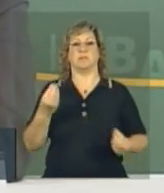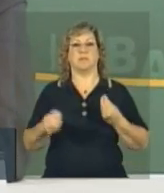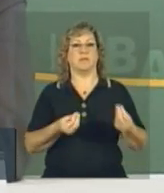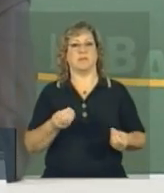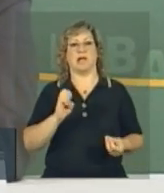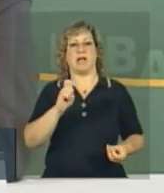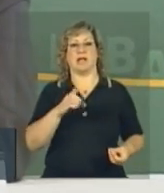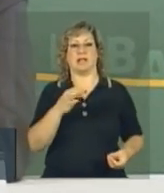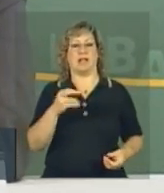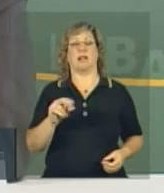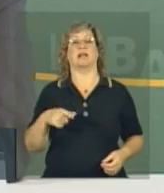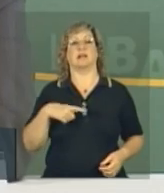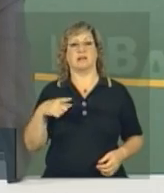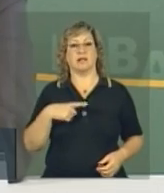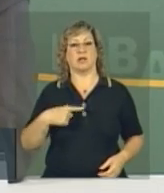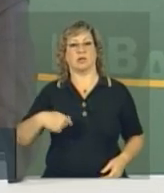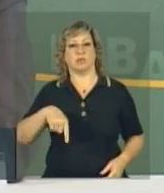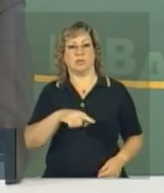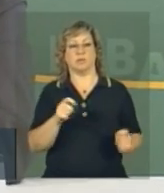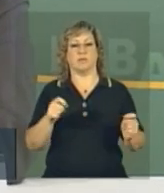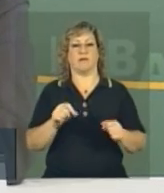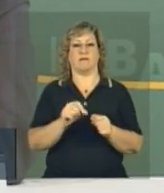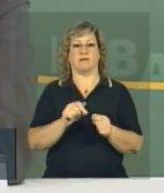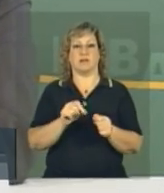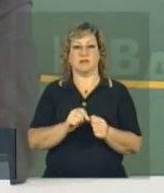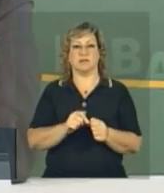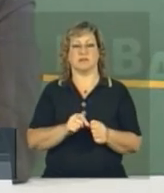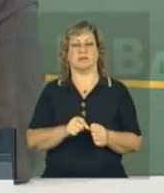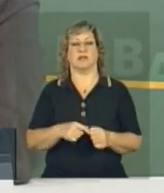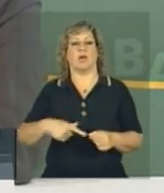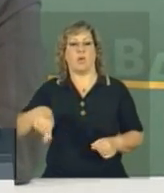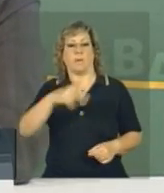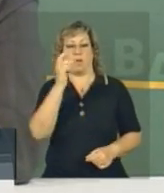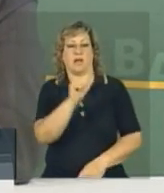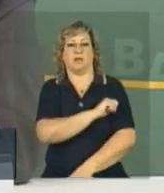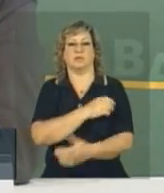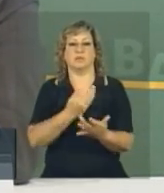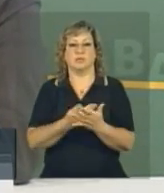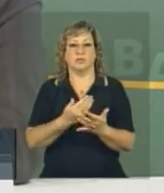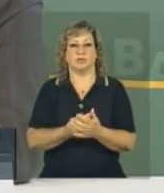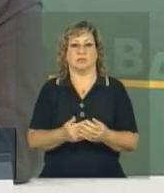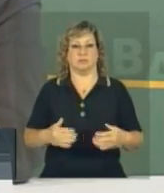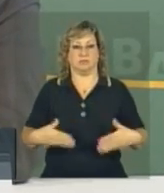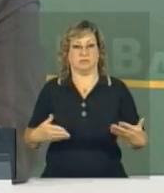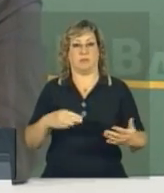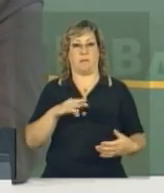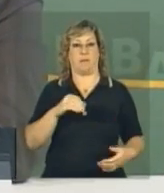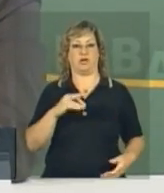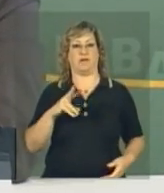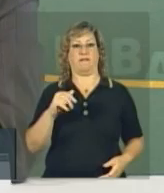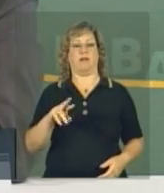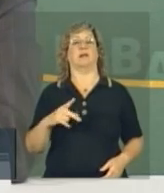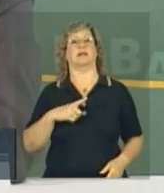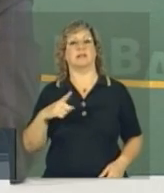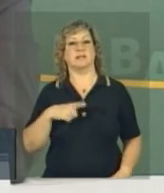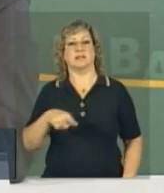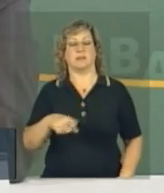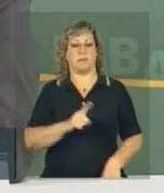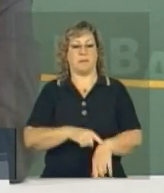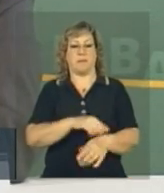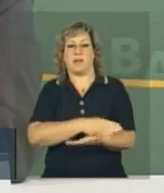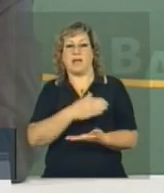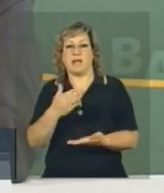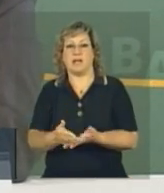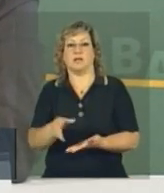que nos viabiliza encontrar o caminho para o estudante, para ele se motivar. Mesmo assim, já tivemos, com um período de inscrição que foi